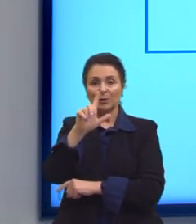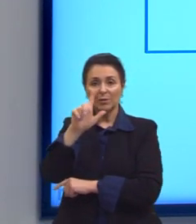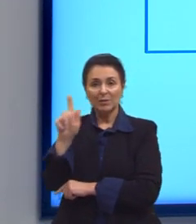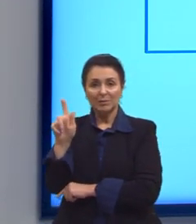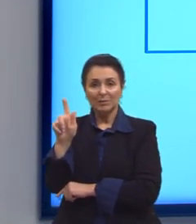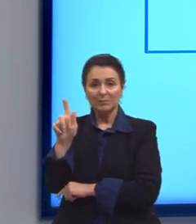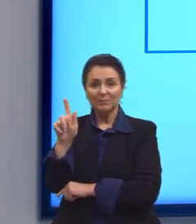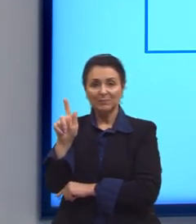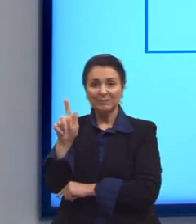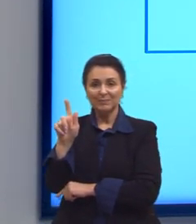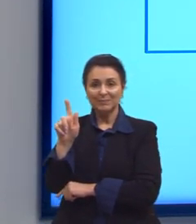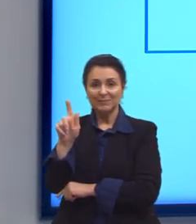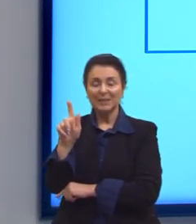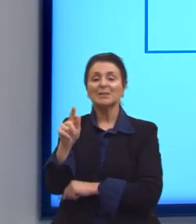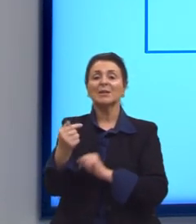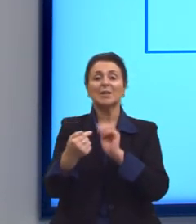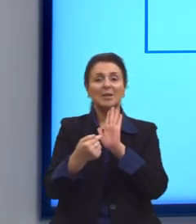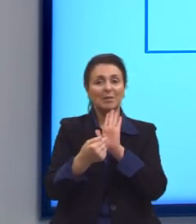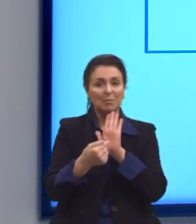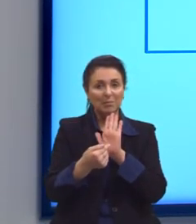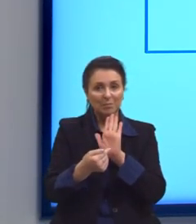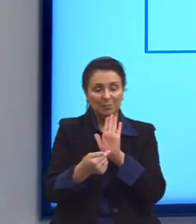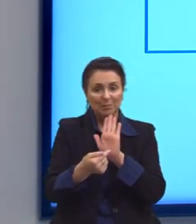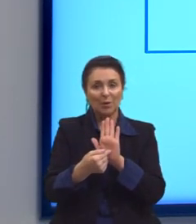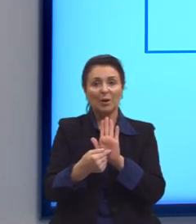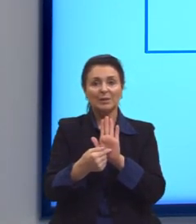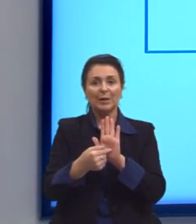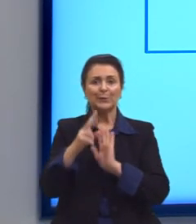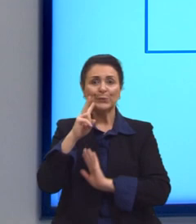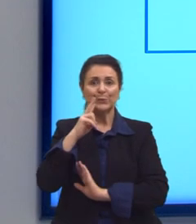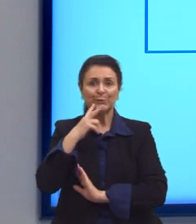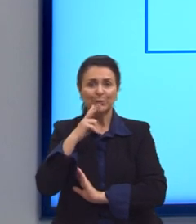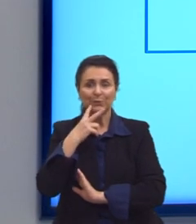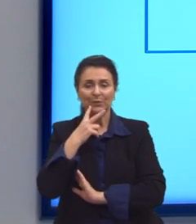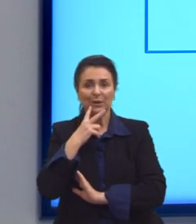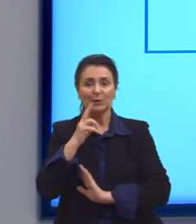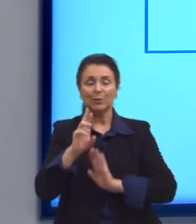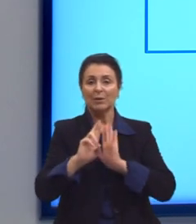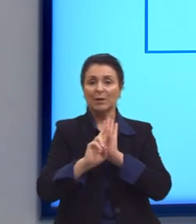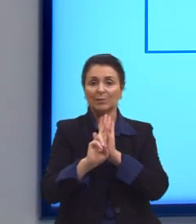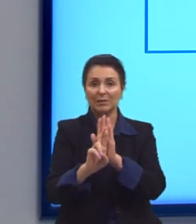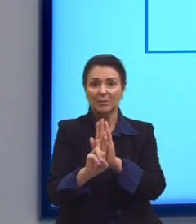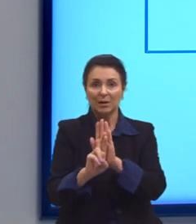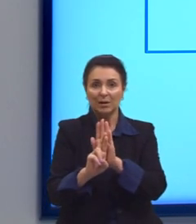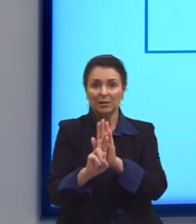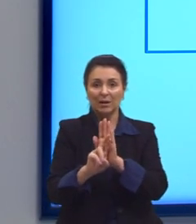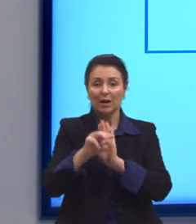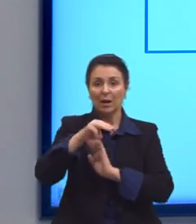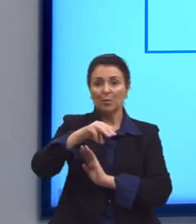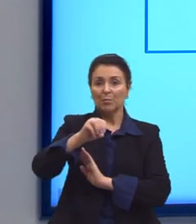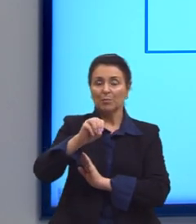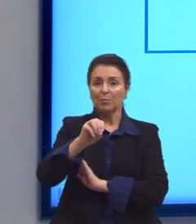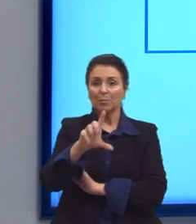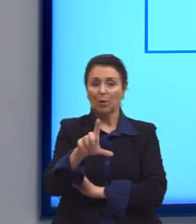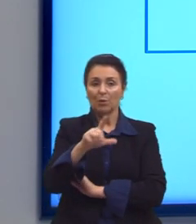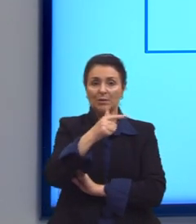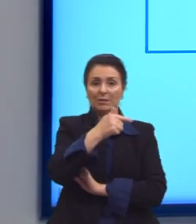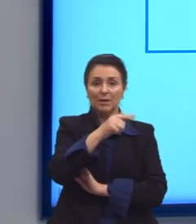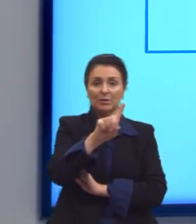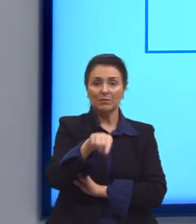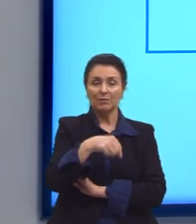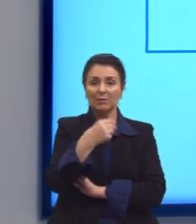ácido acético, isso na minha amostra lá, 1 ml de vinagre. Isso representa em mols 7